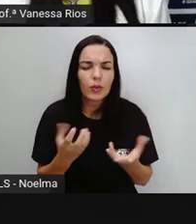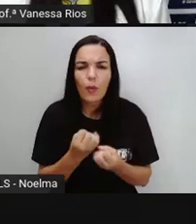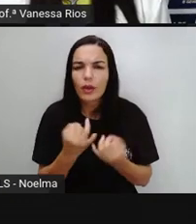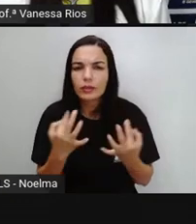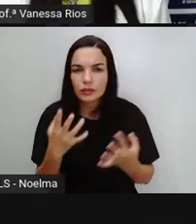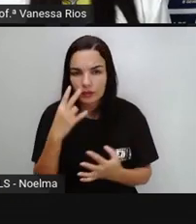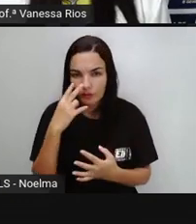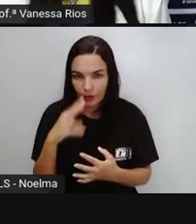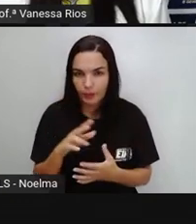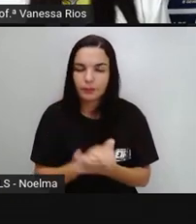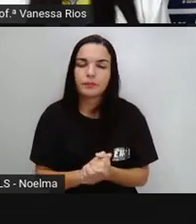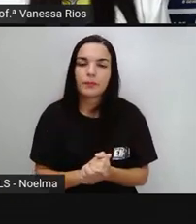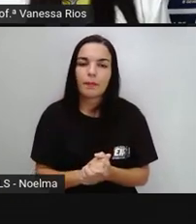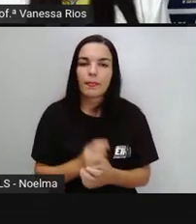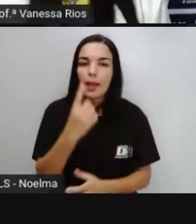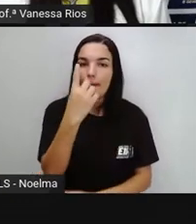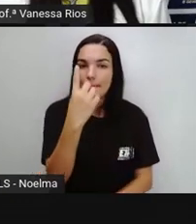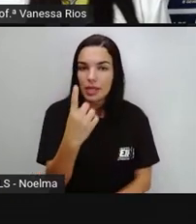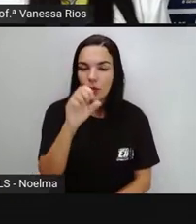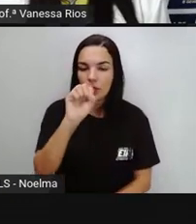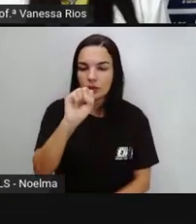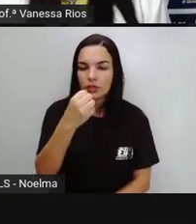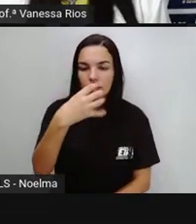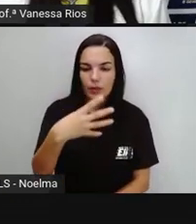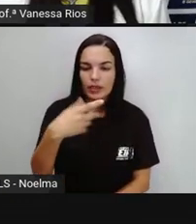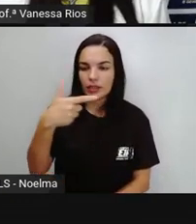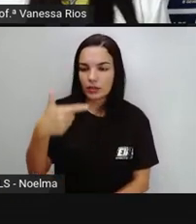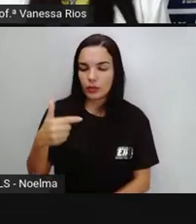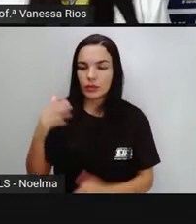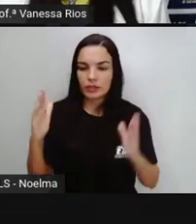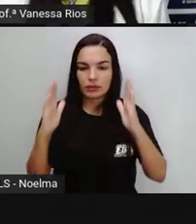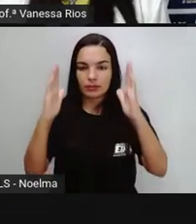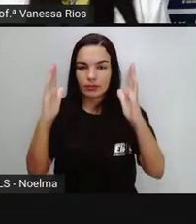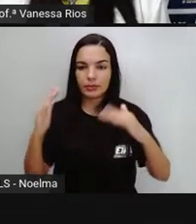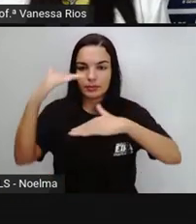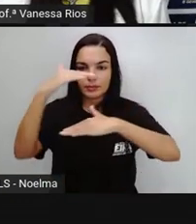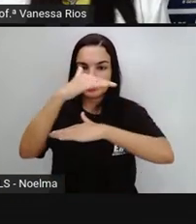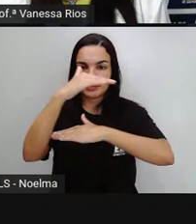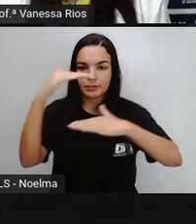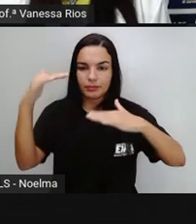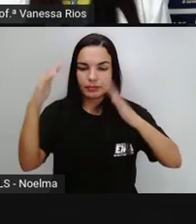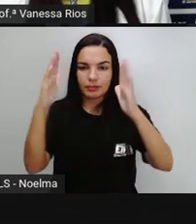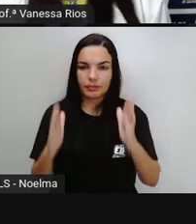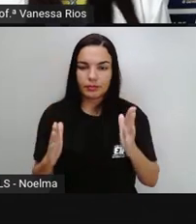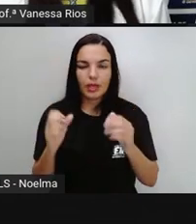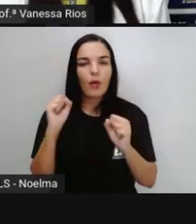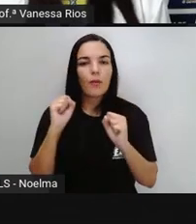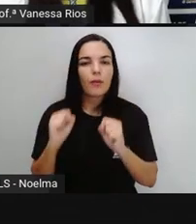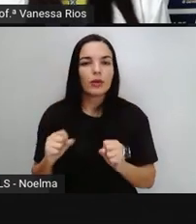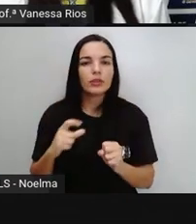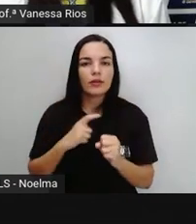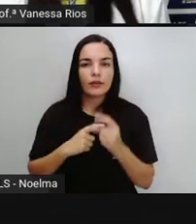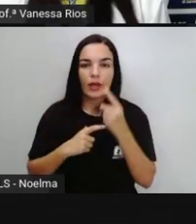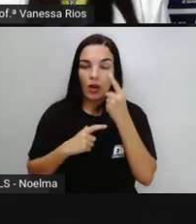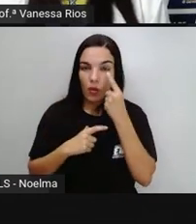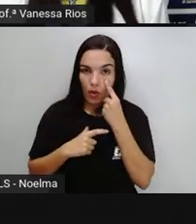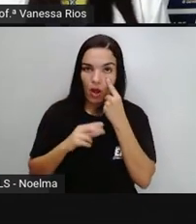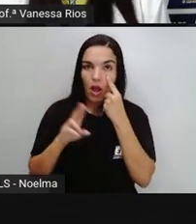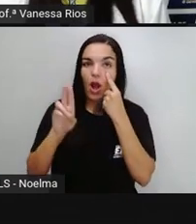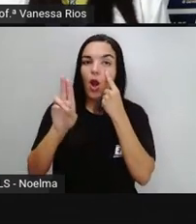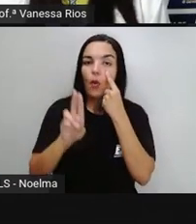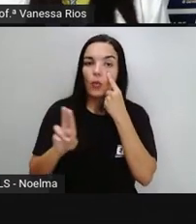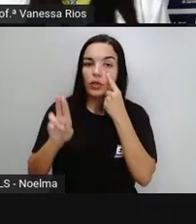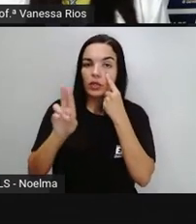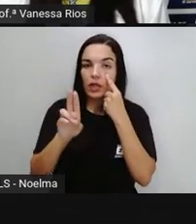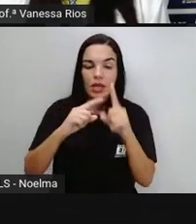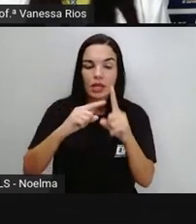Colocou aqui O valor De 1.842 Dentro de um quadro Posicional Onde a gente consegue Identificar Que 2